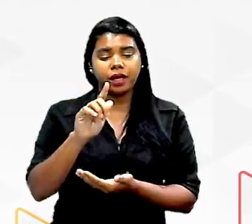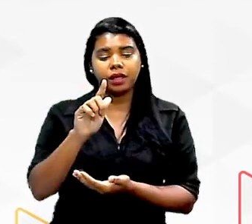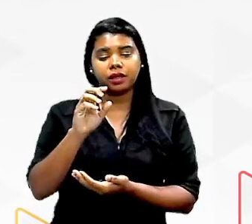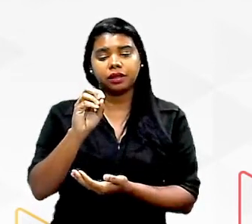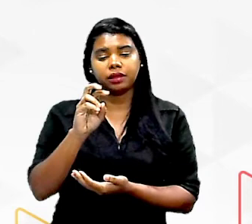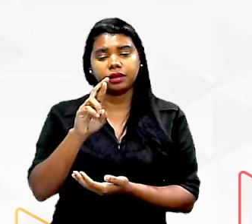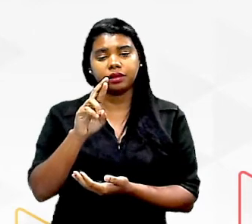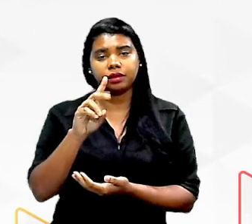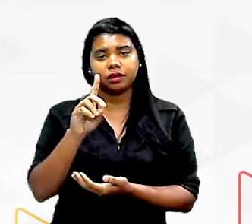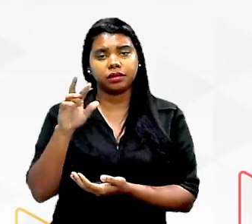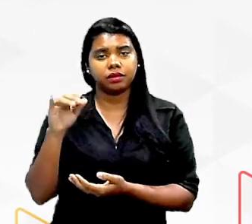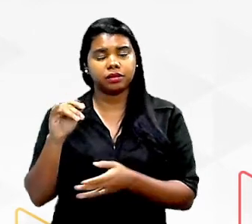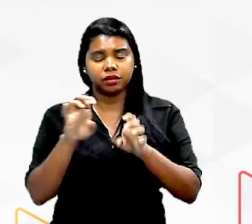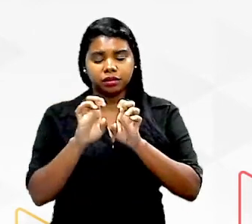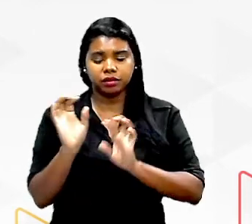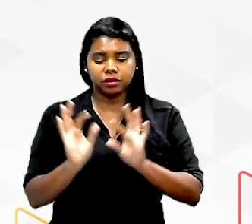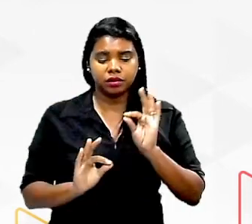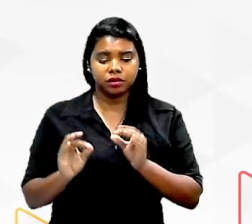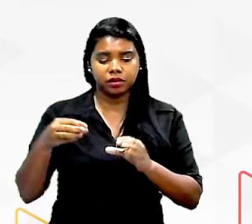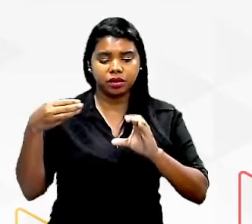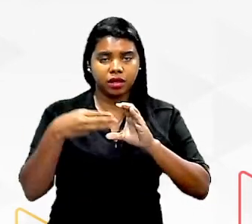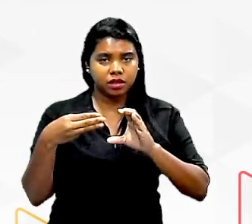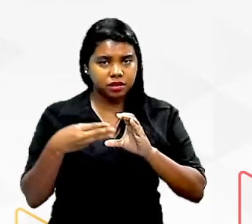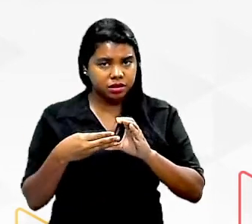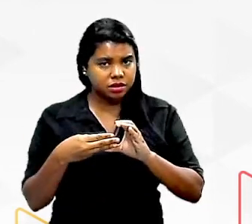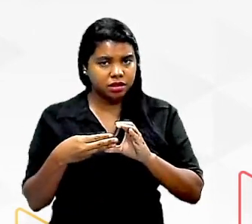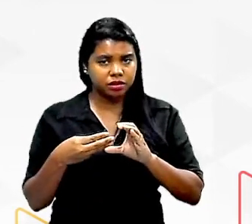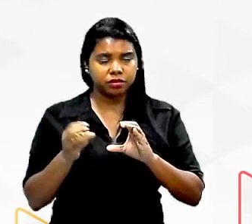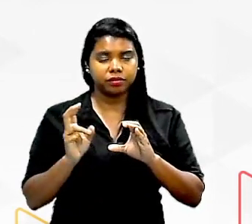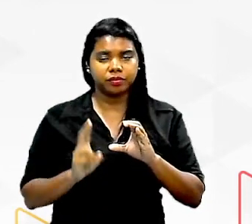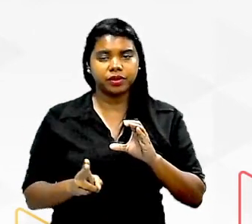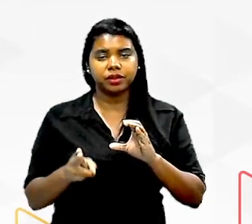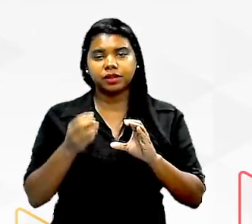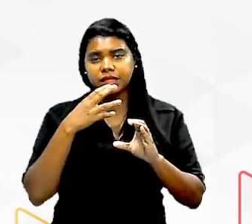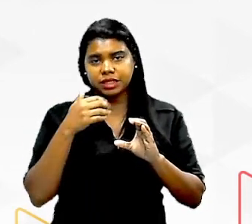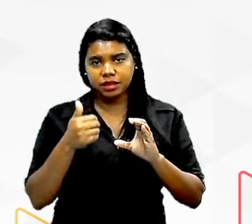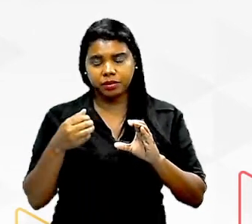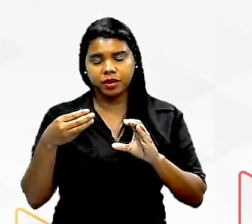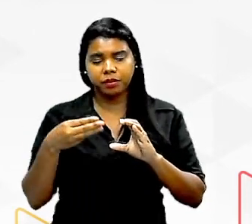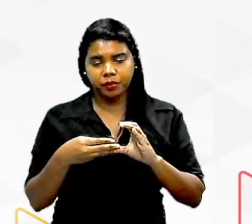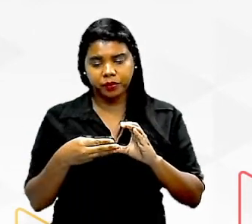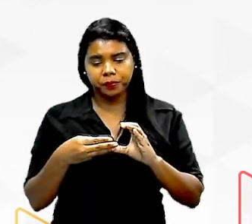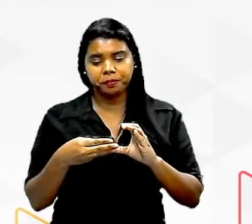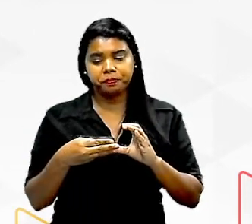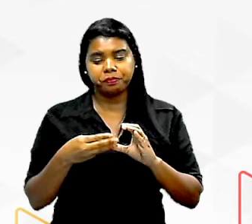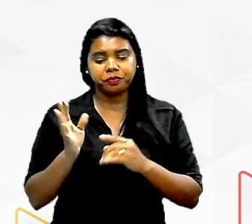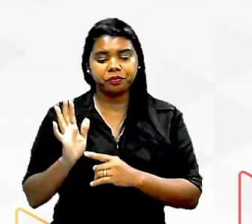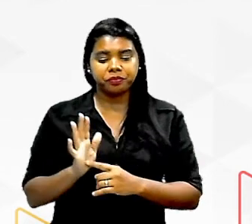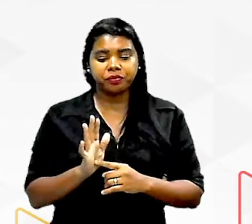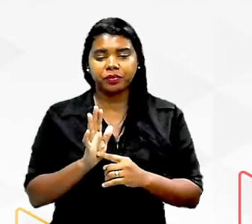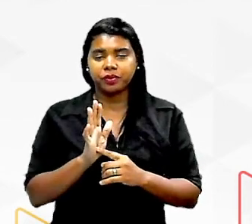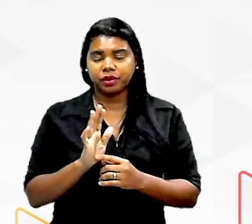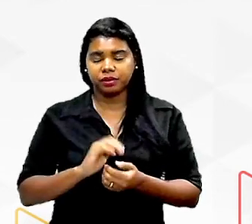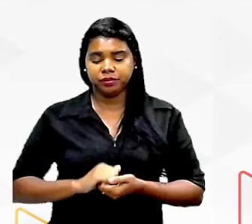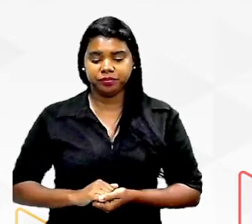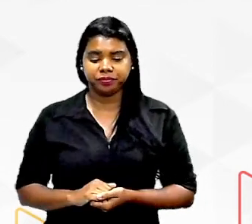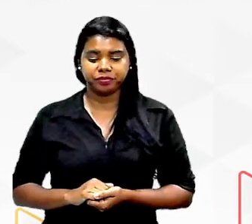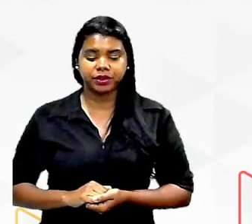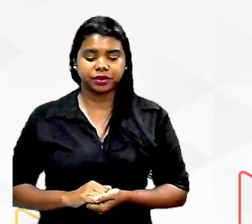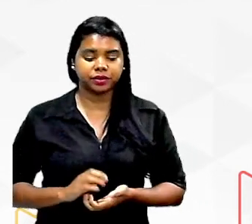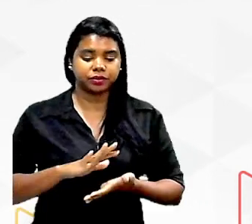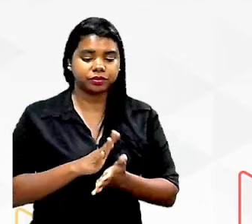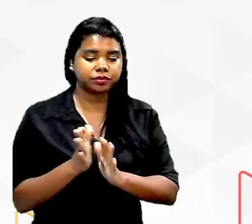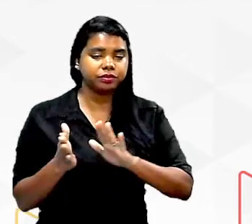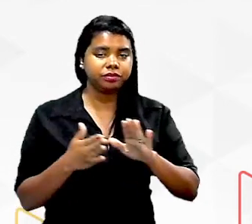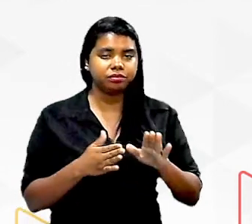estrutural ele que vai estruturar as células então ele é sempre bom tá certo apesar da gente chamá-lo de mal ele é sempre bom o term